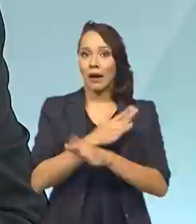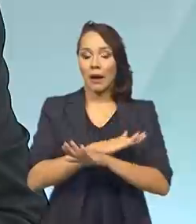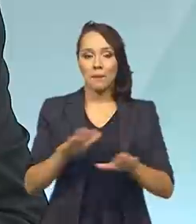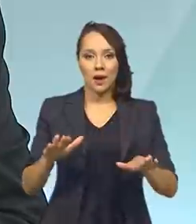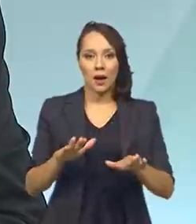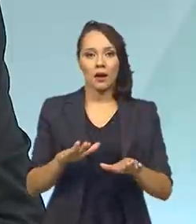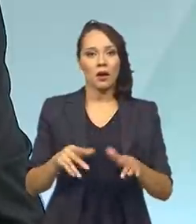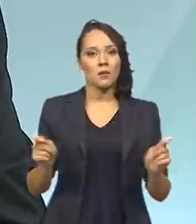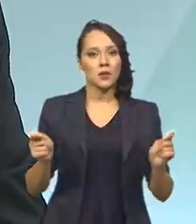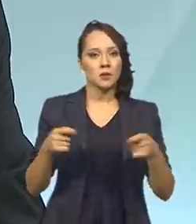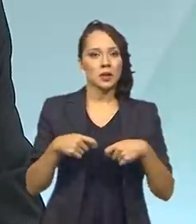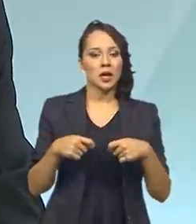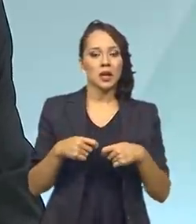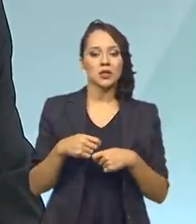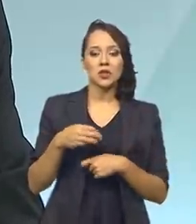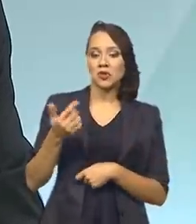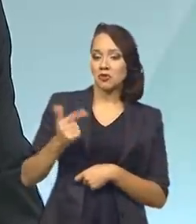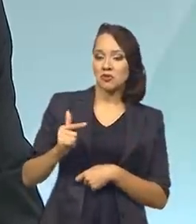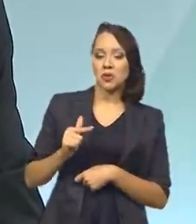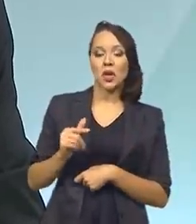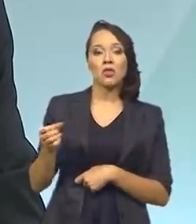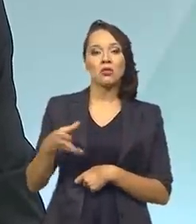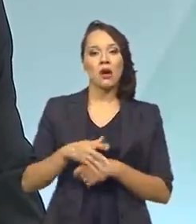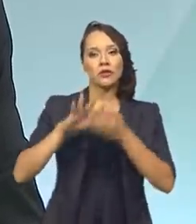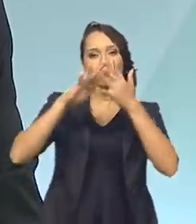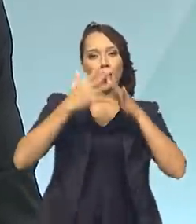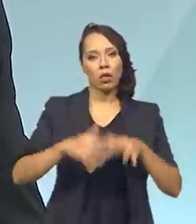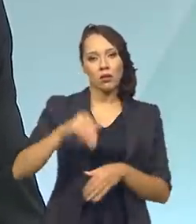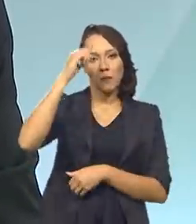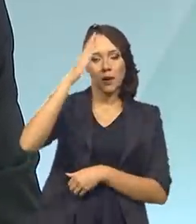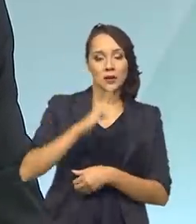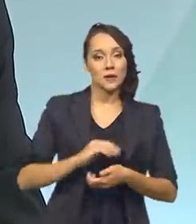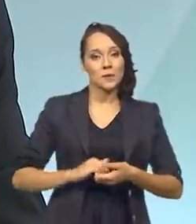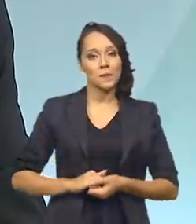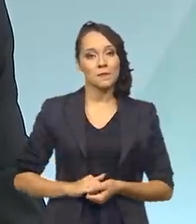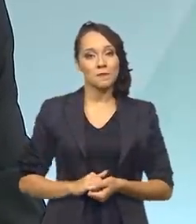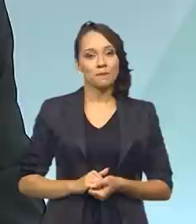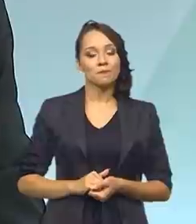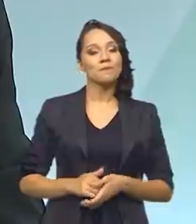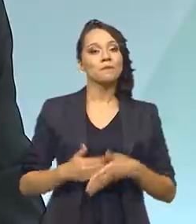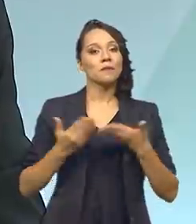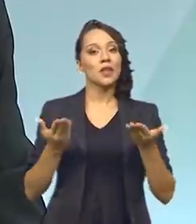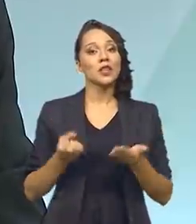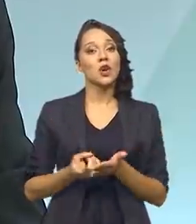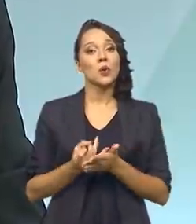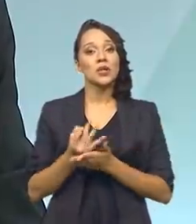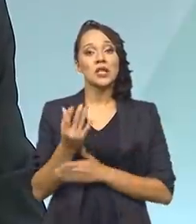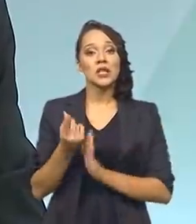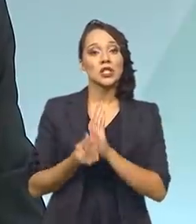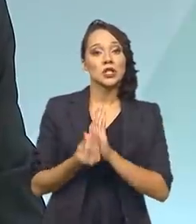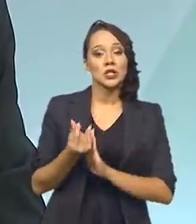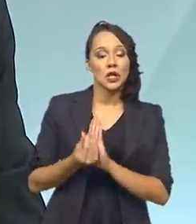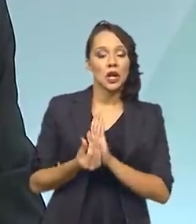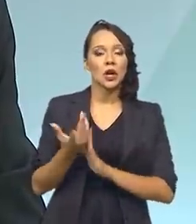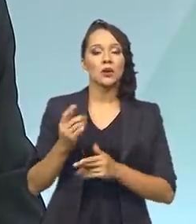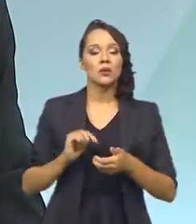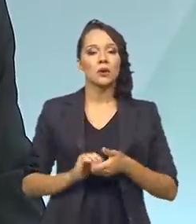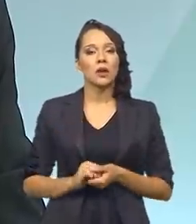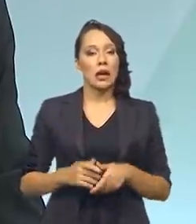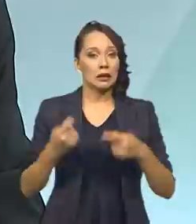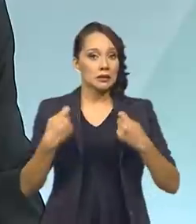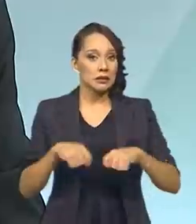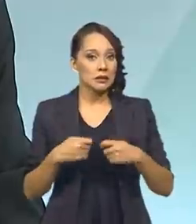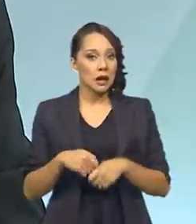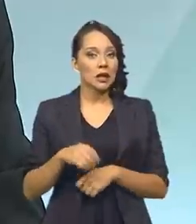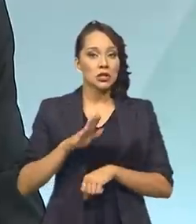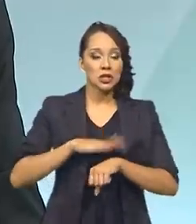a possibilidade de não ocorrerem novas tragédias no Brasil. Então, o volume de recurso, a necessidade